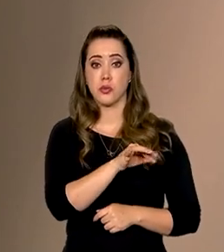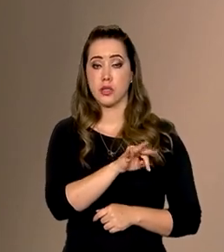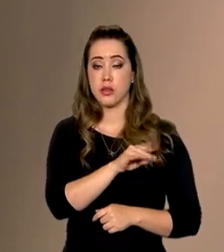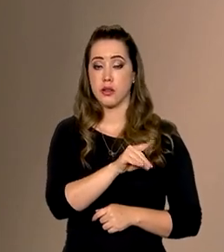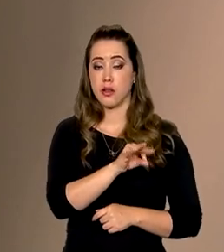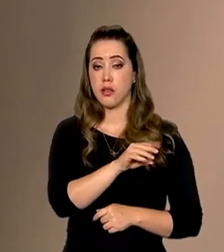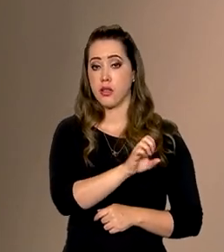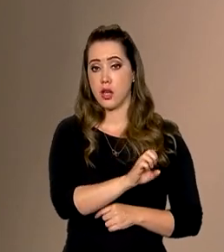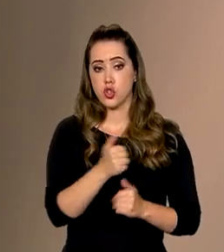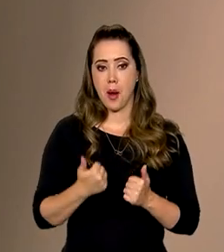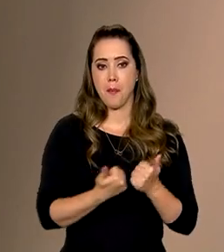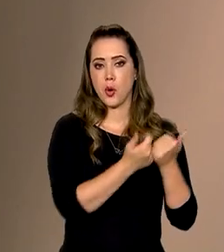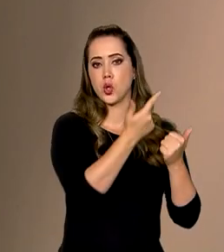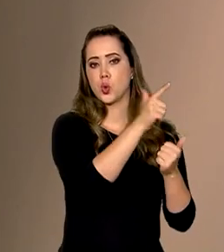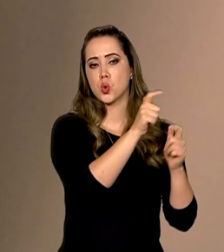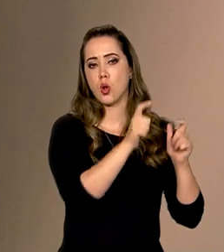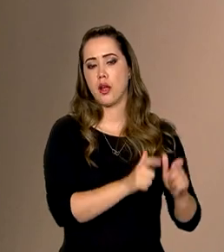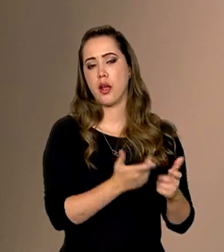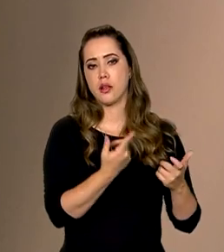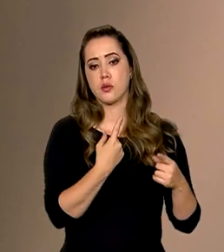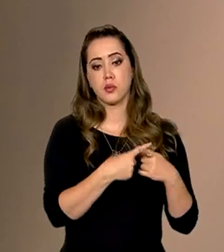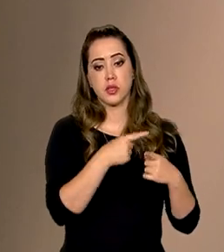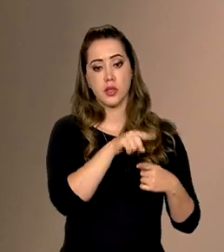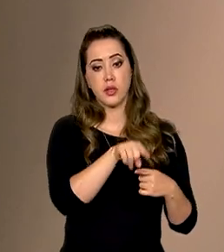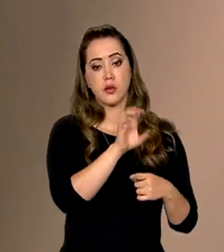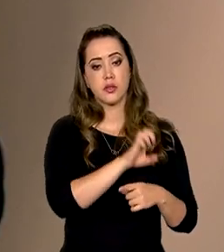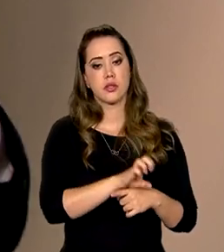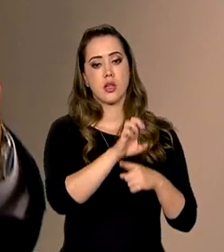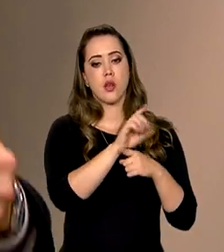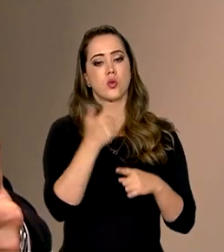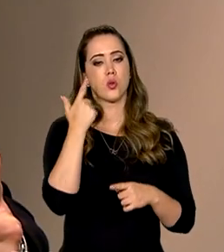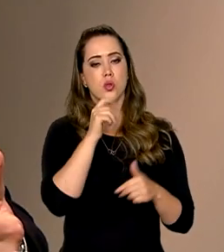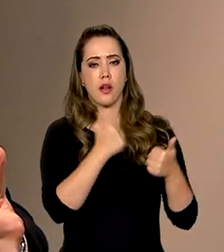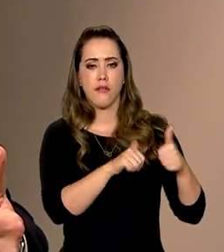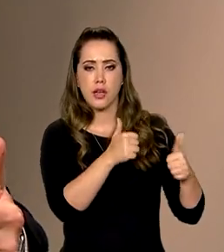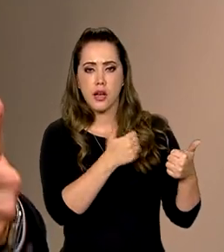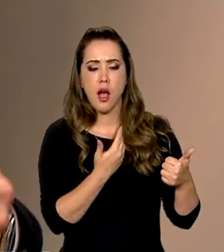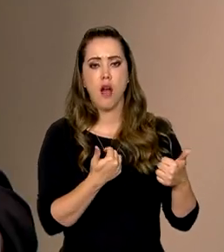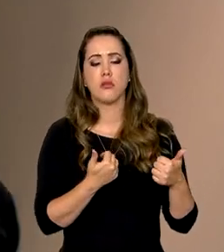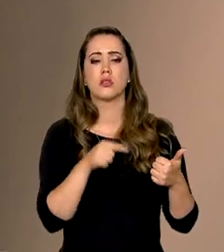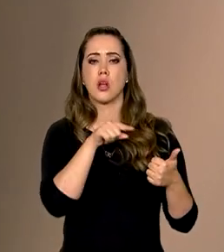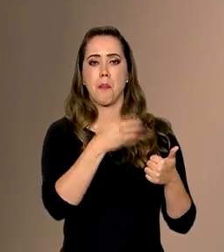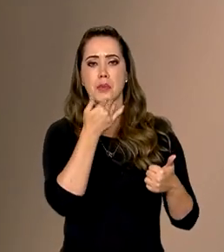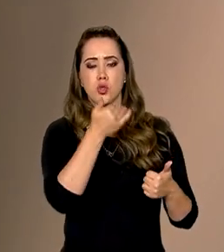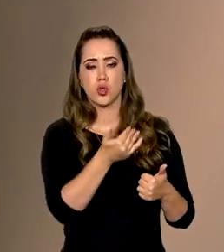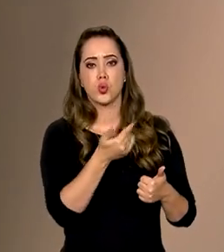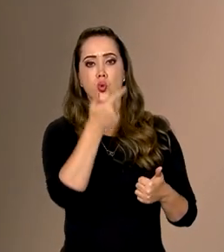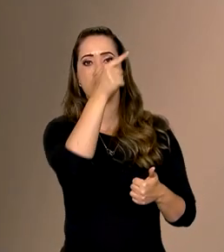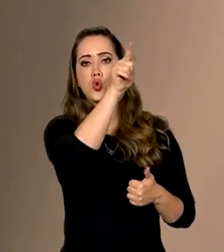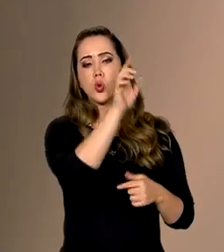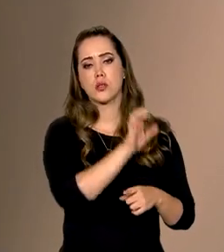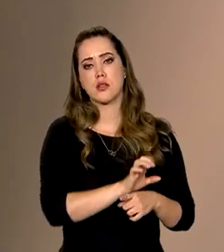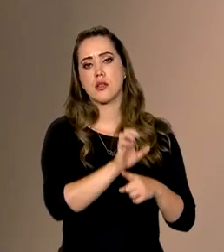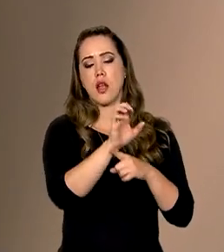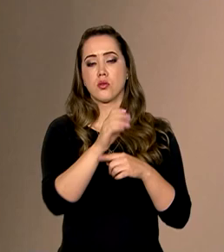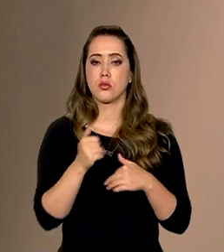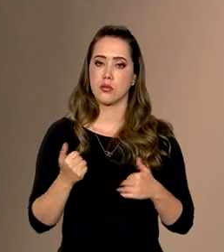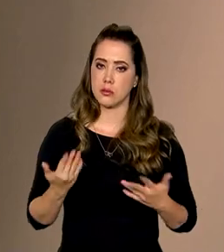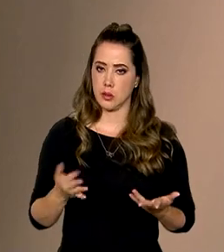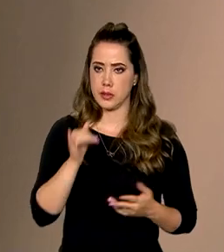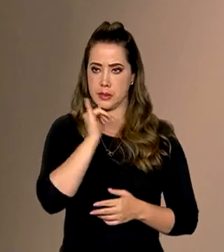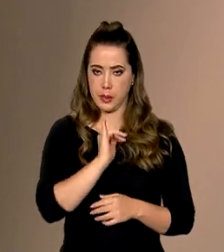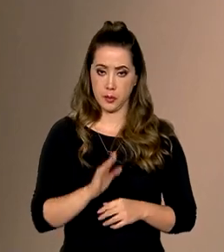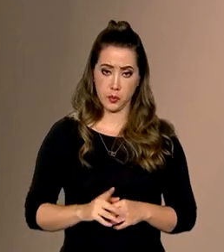valioso, porque nas superintendências estaduais, eles estão fazendo análise de solicitações de outros estados. Então,